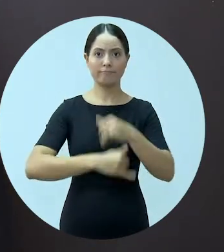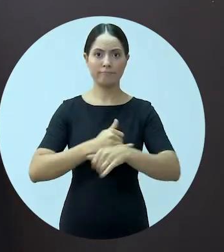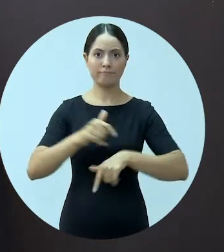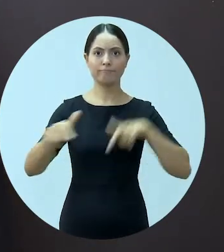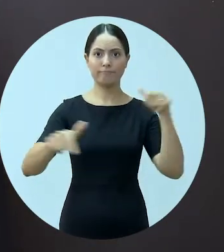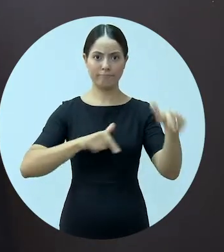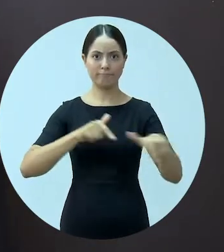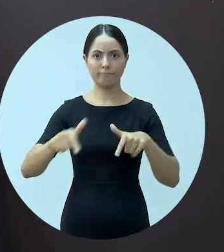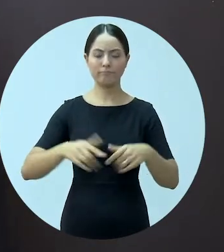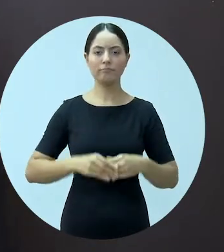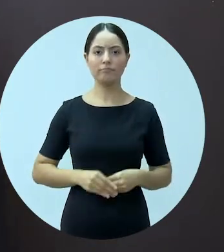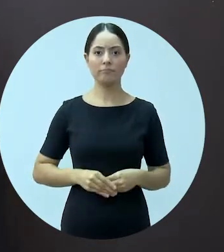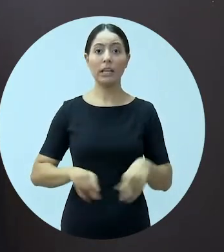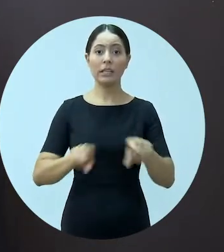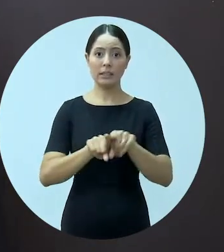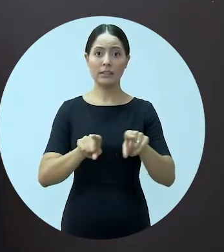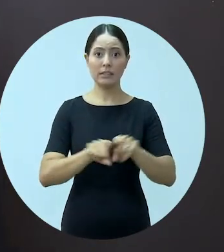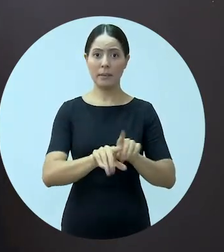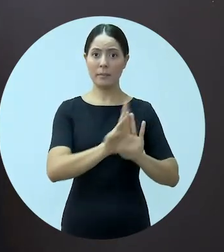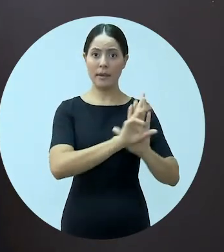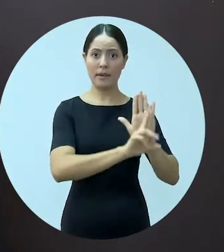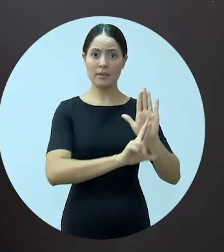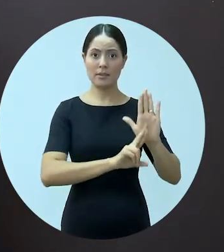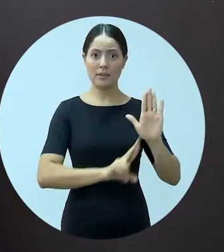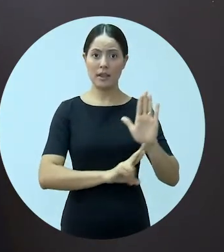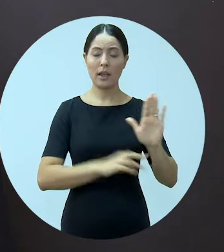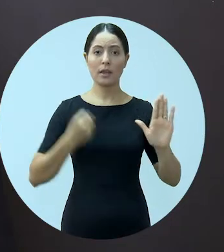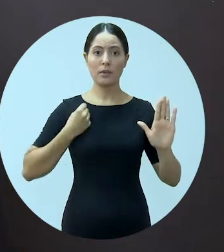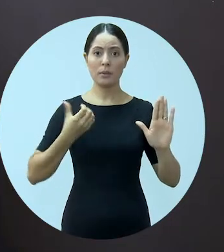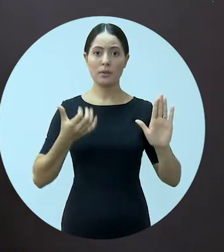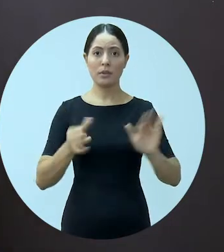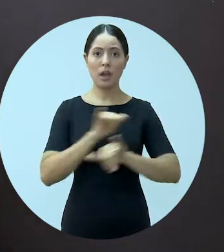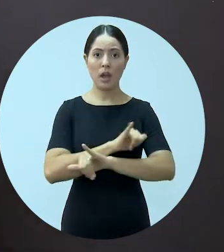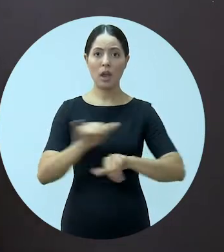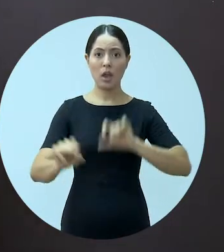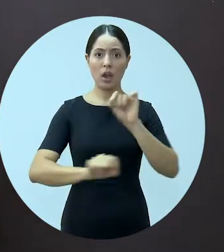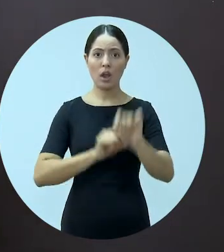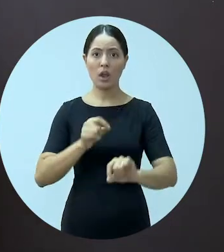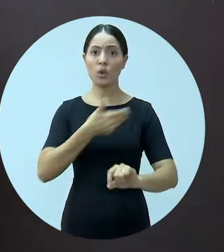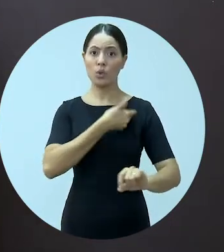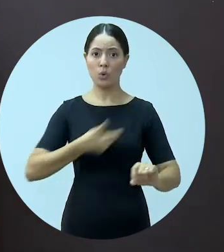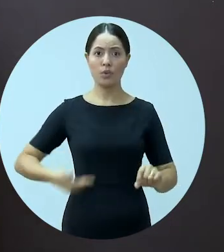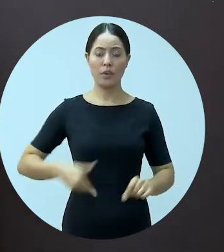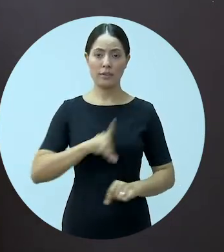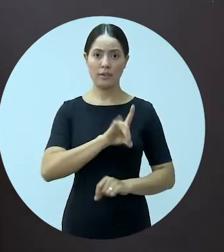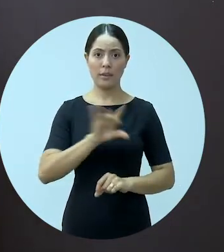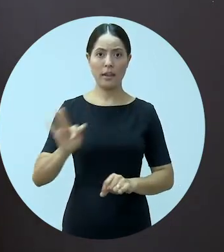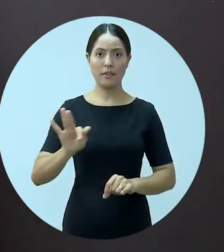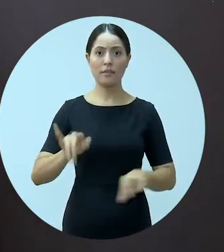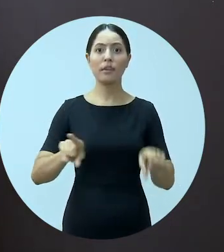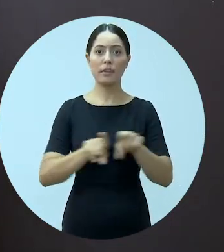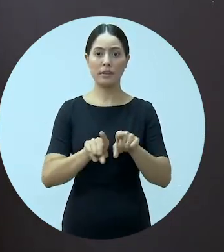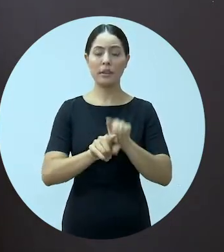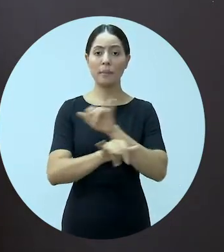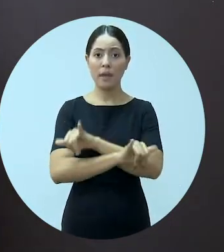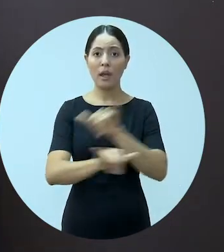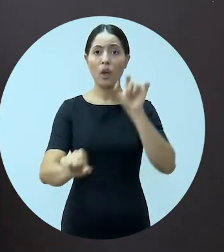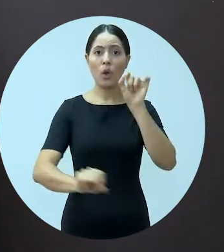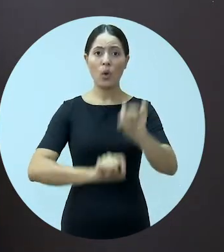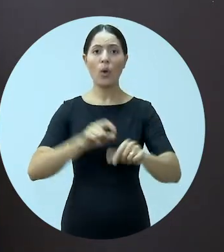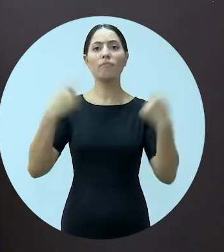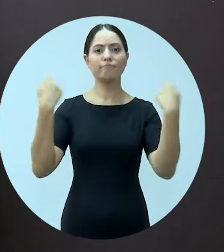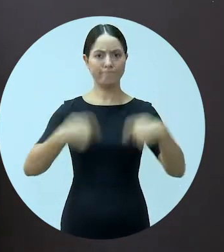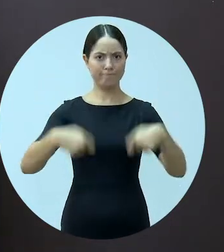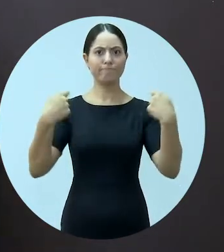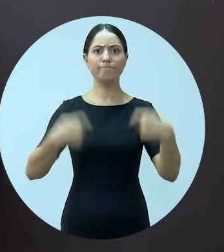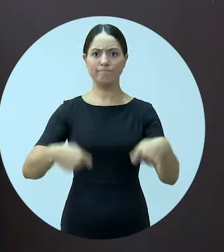mesmo período. A resolução segue as diretrizes impostas pelo governo do Distrito Federal e também adota as medidas de prevenção